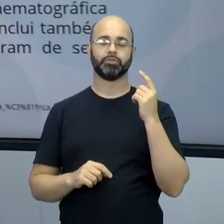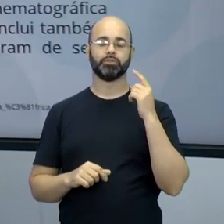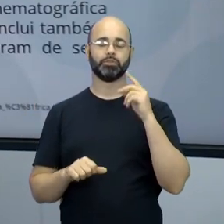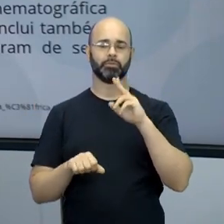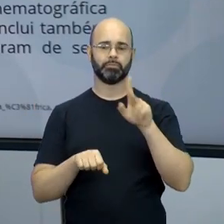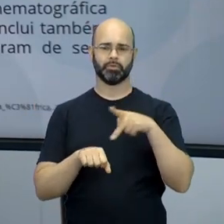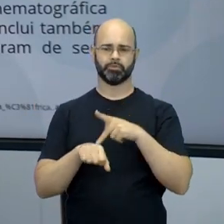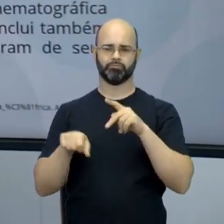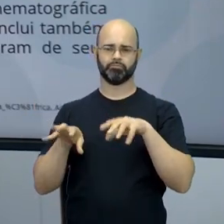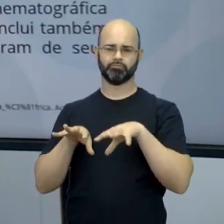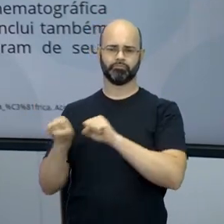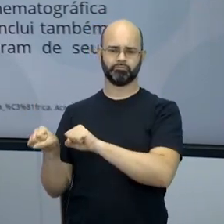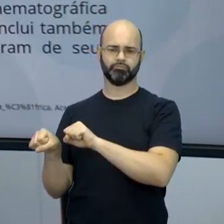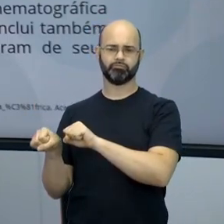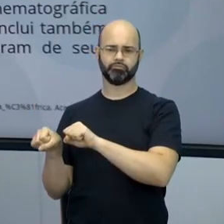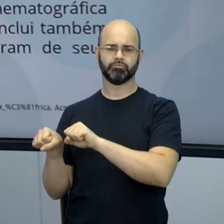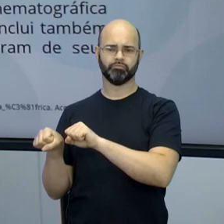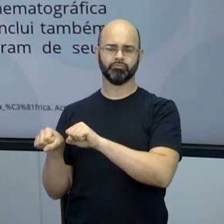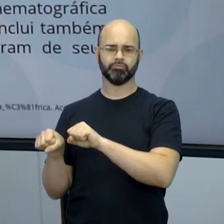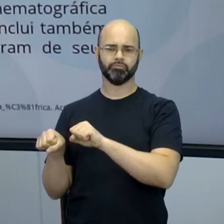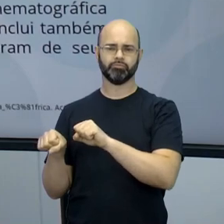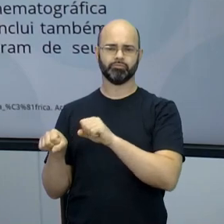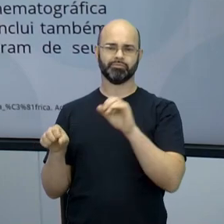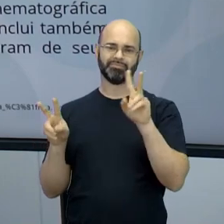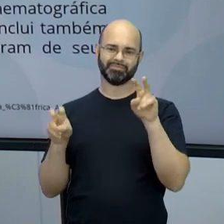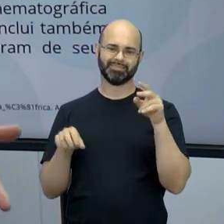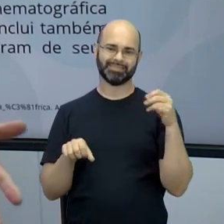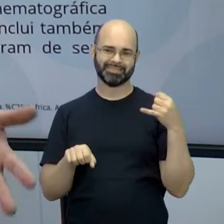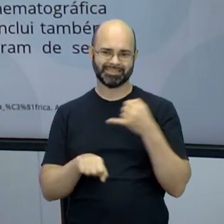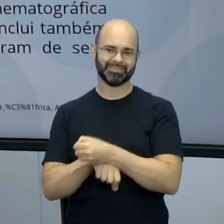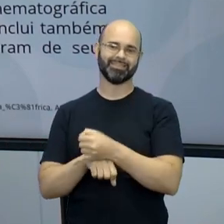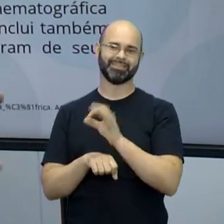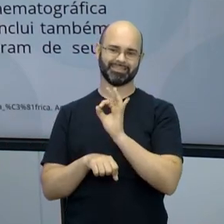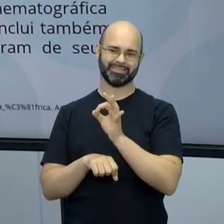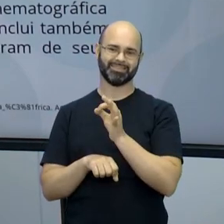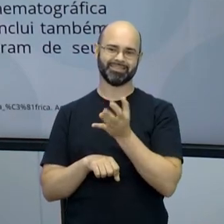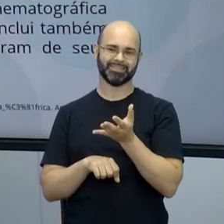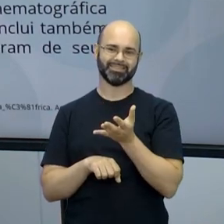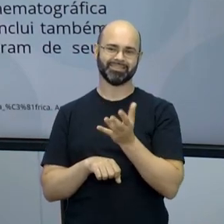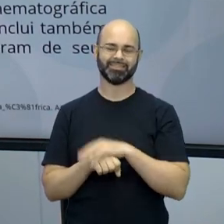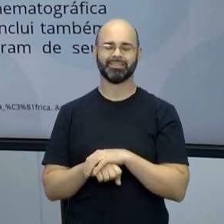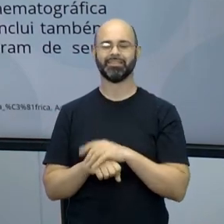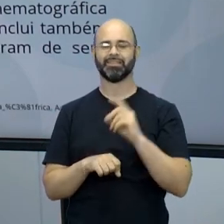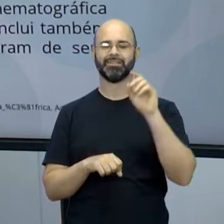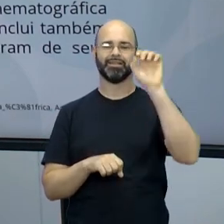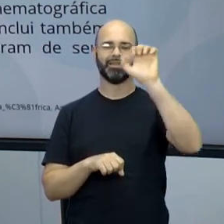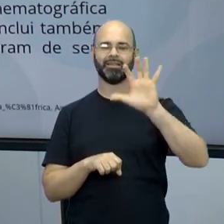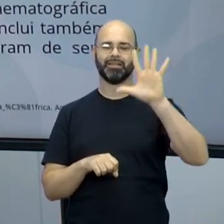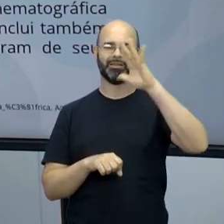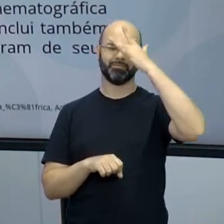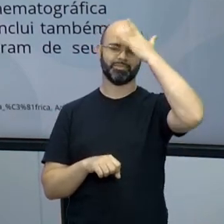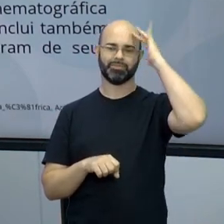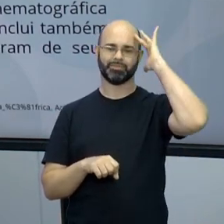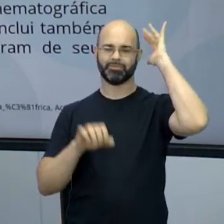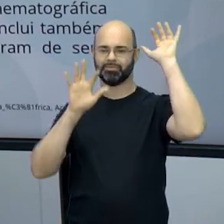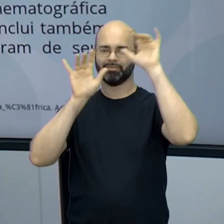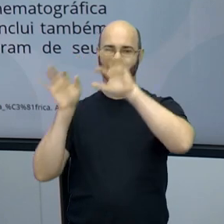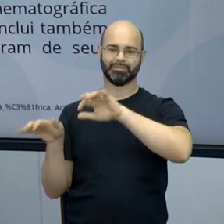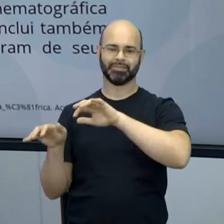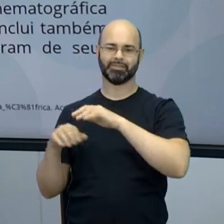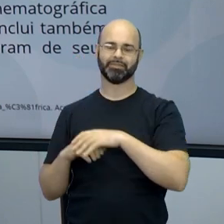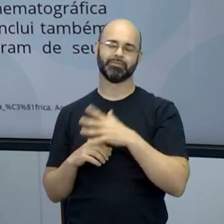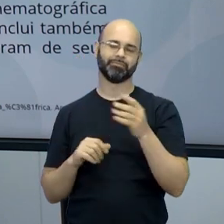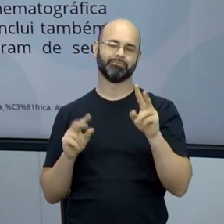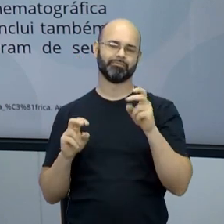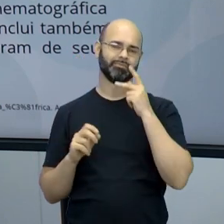colonizados, foram invadidos, foram colonizados pelos europeus. Então, muita coisa do que